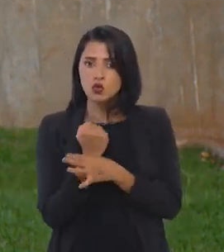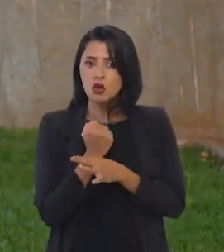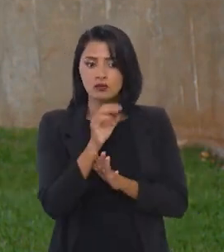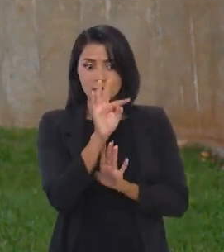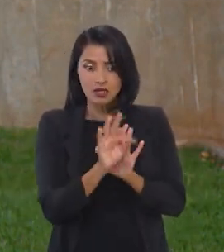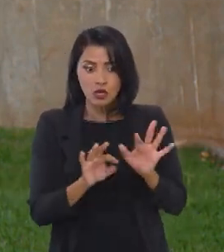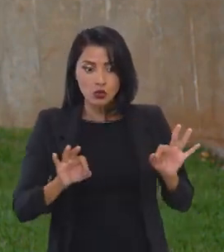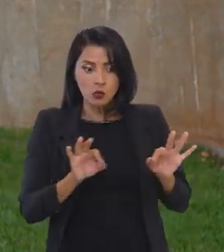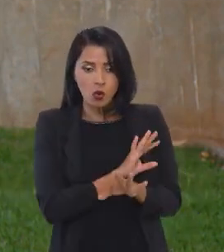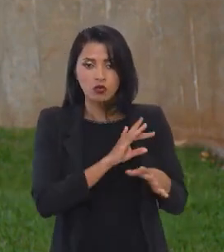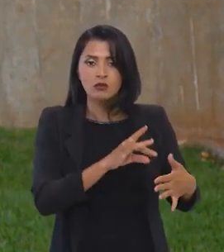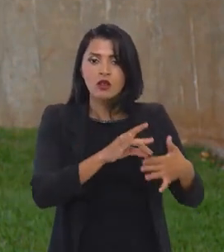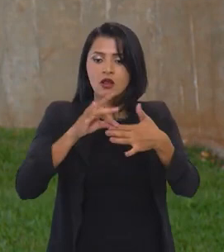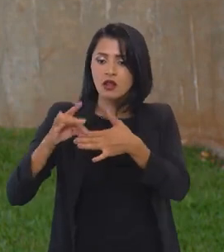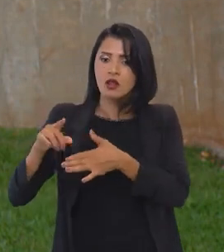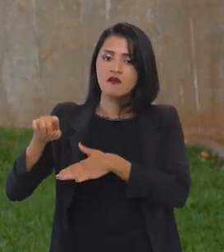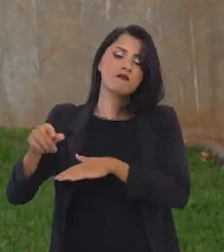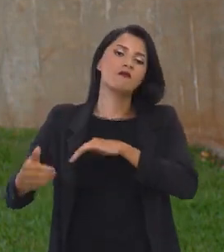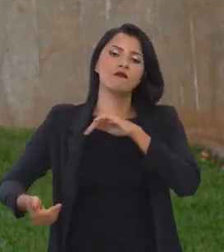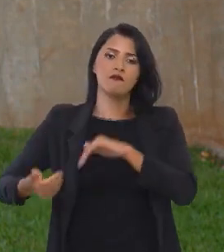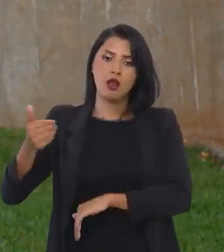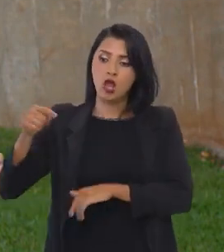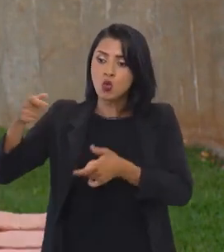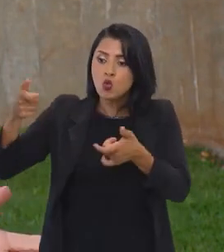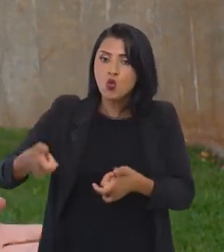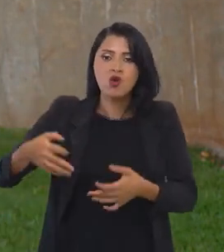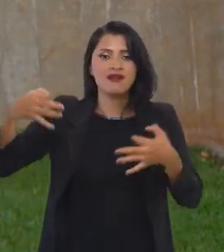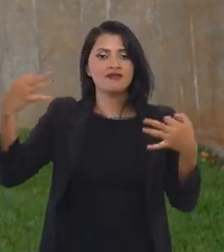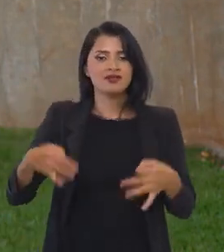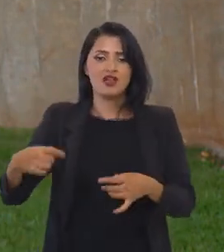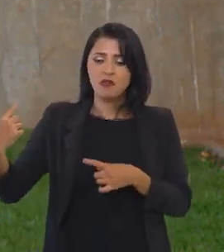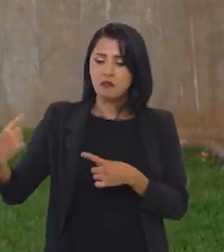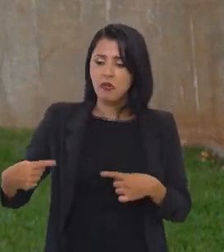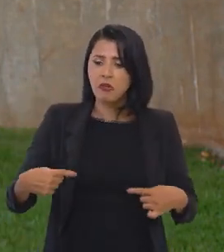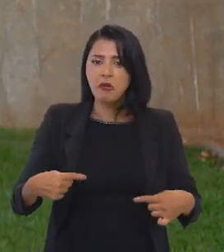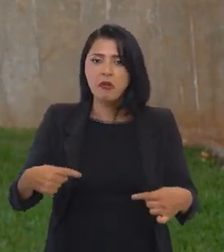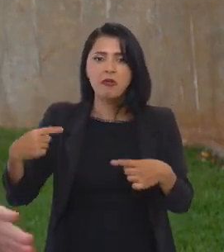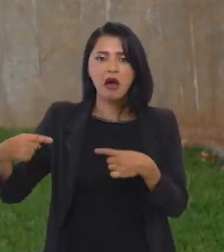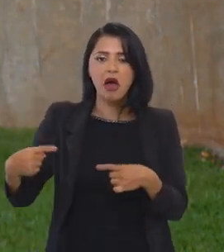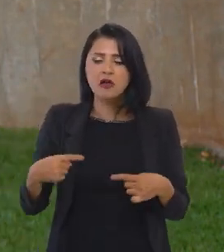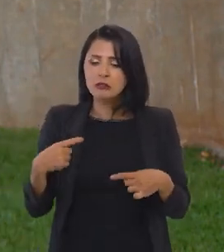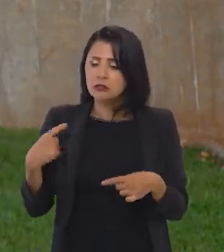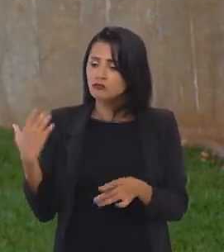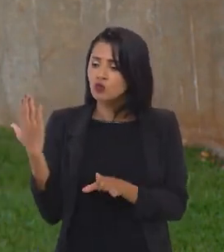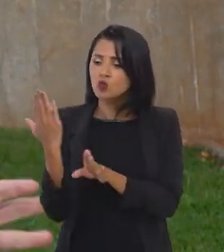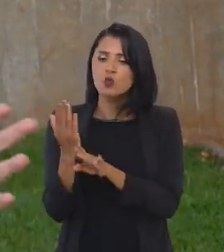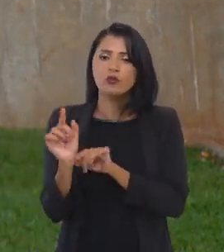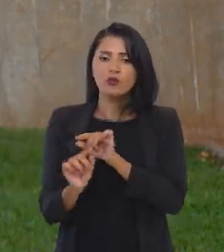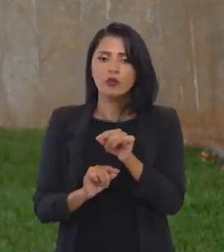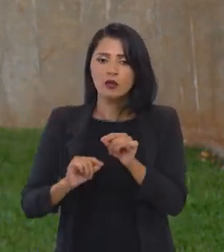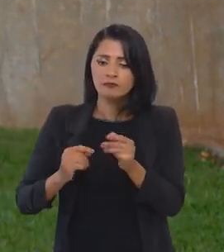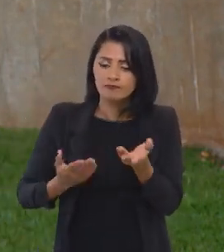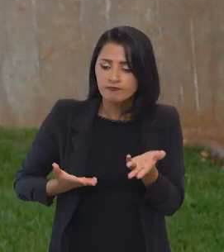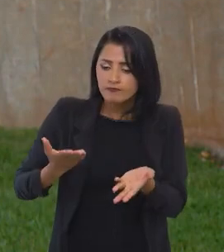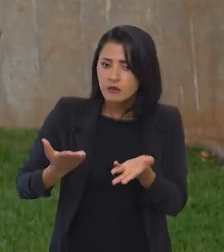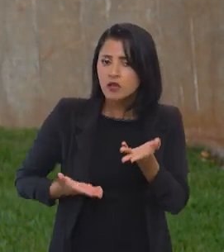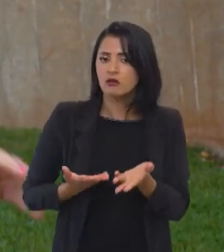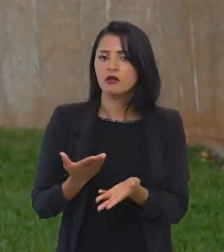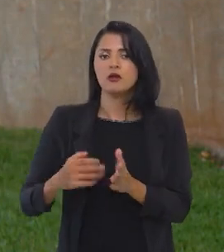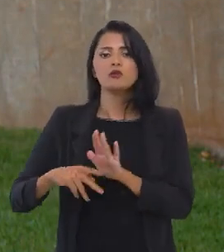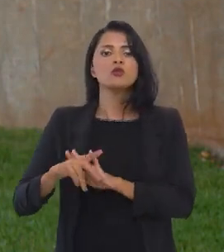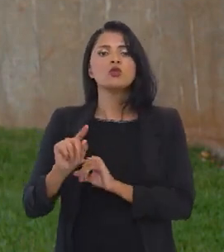segurança de encaminhar esse texto ao parlamento, que é o foro adequado de debater e de encontrar o